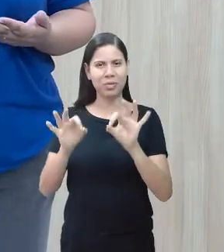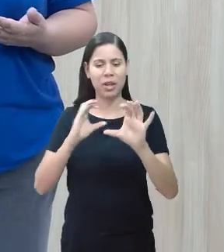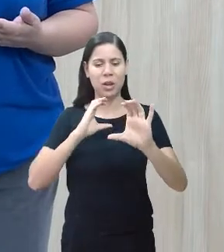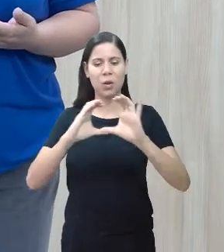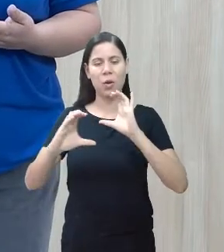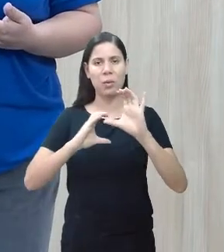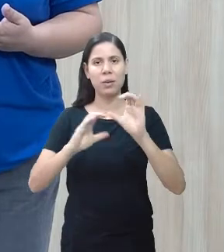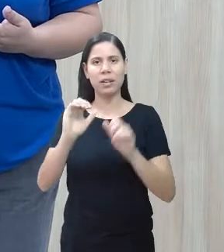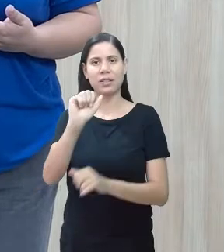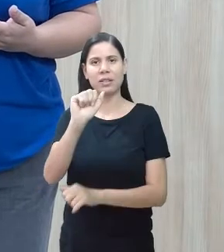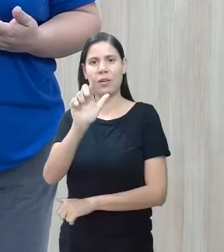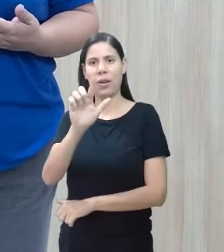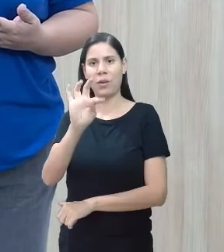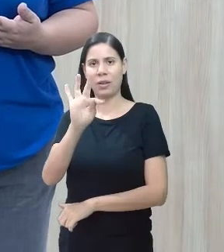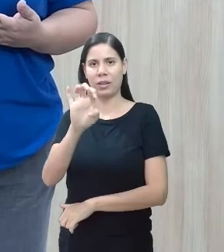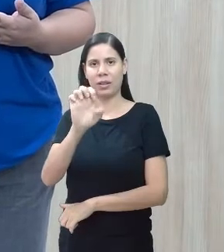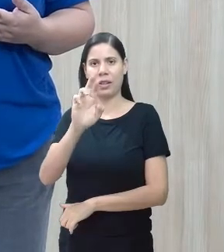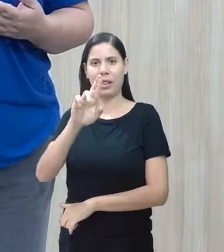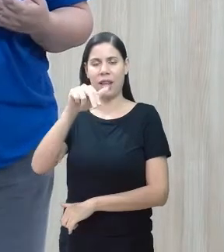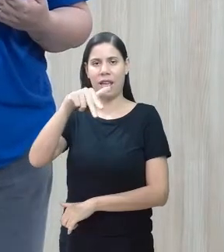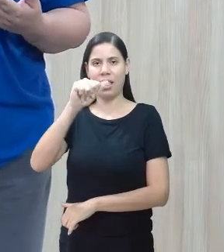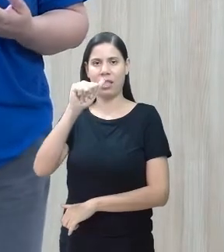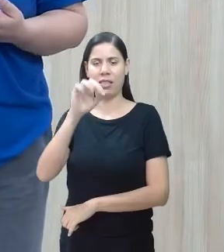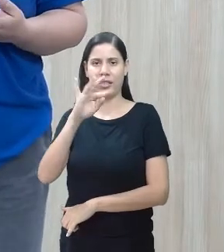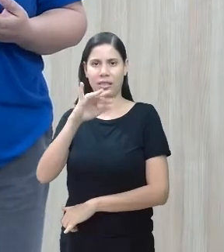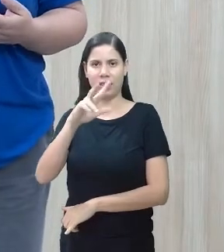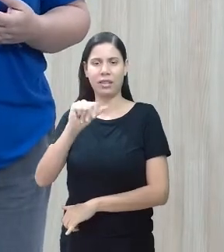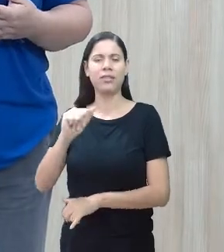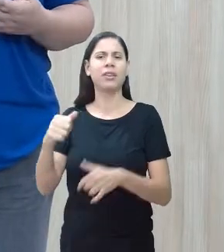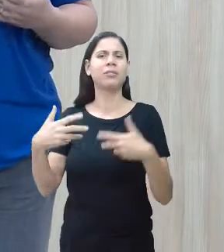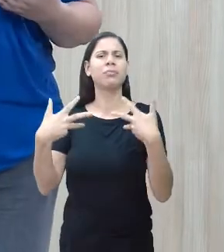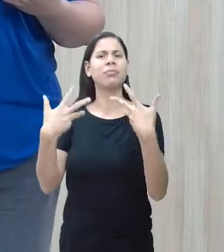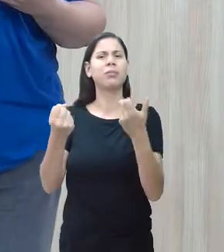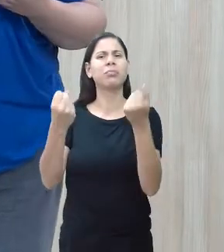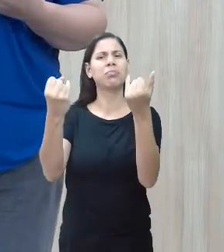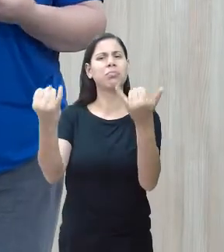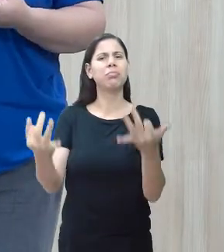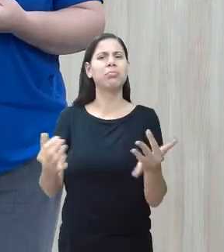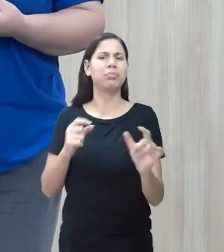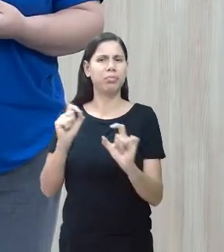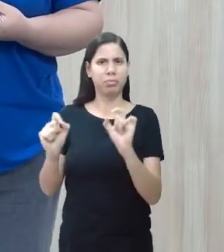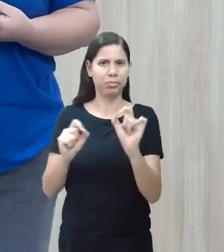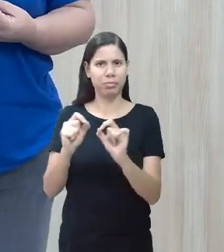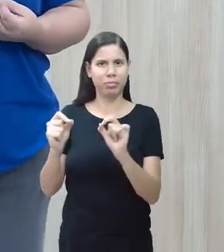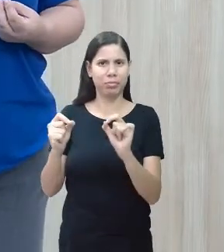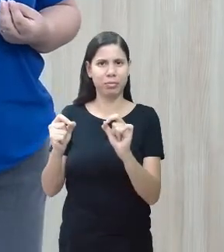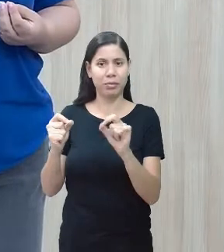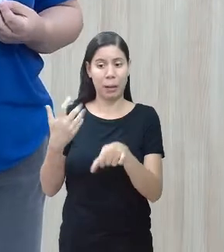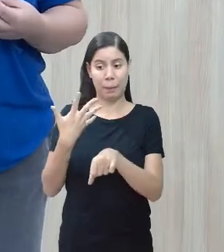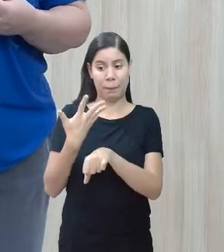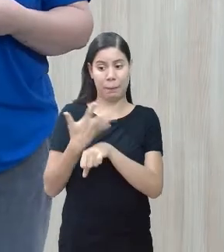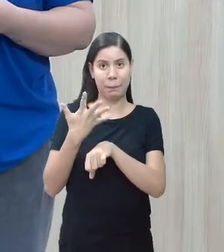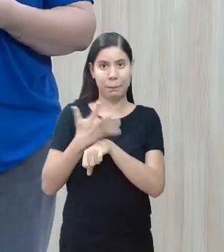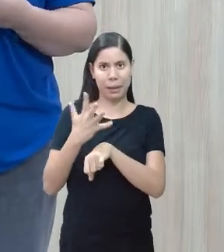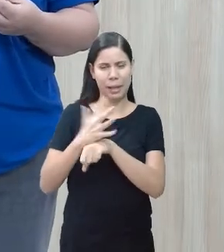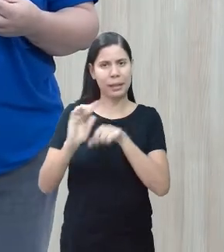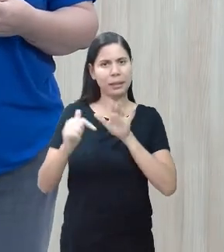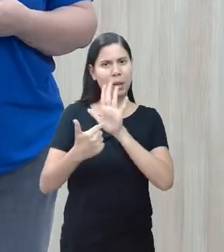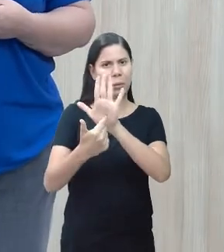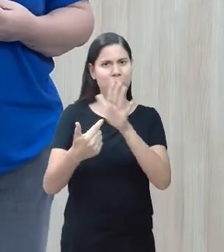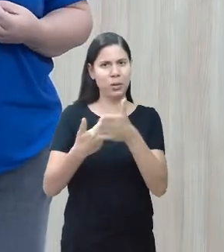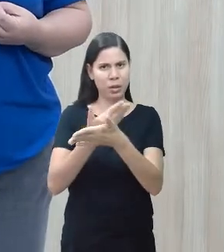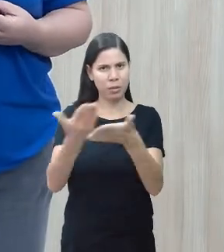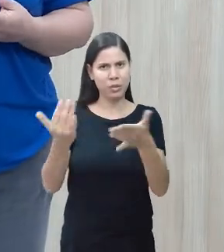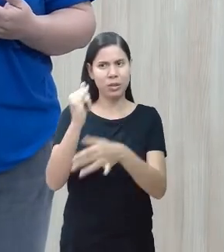comunicação alternativa. Vamos falar um pouco sobre a parte prática, demonstrar,